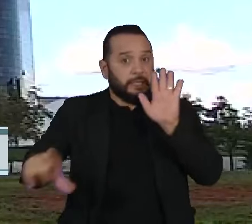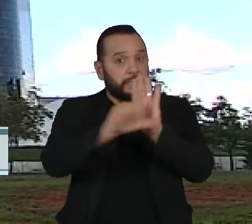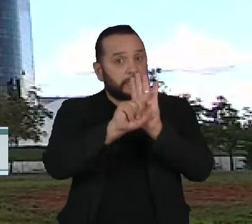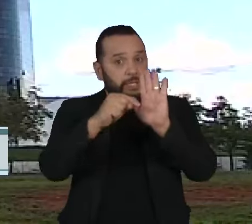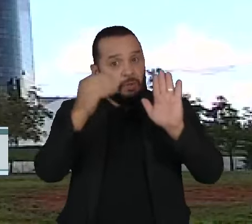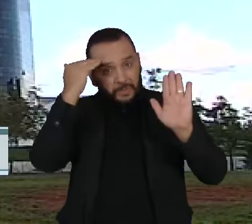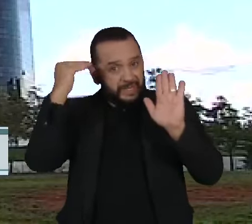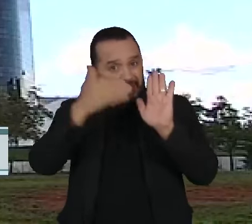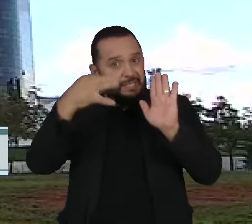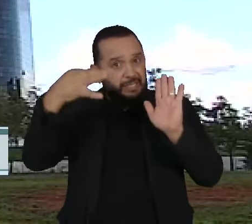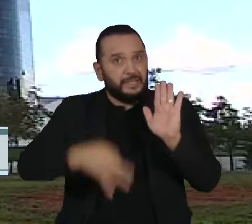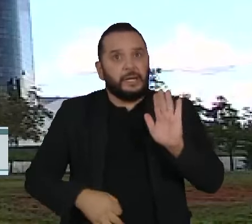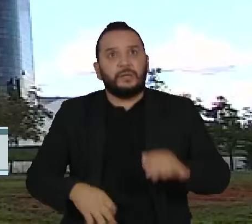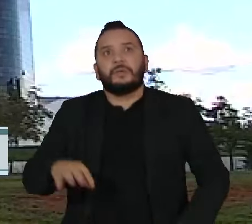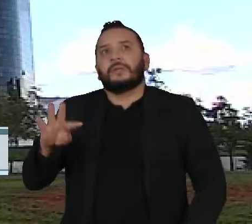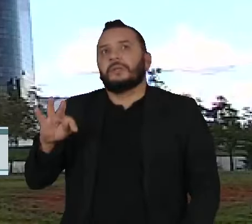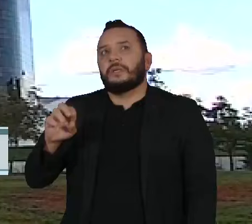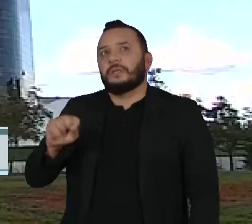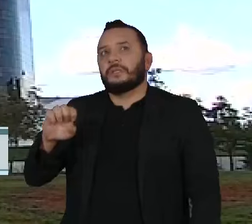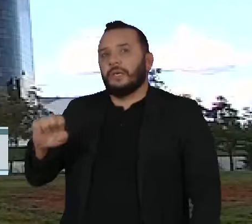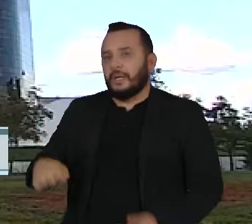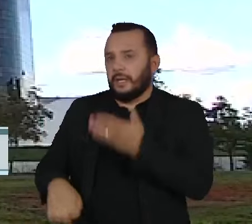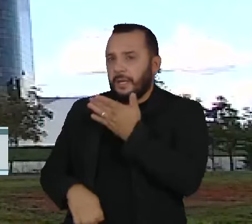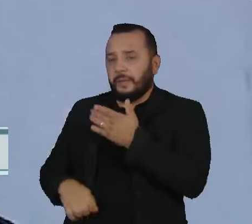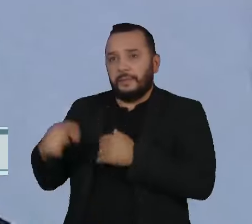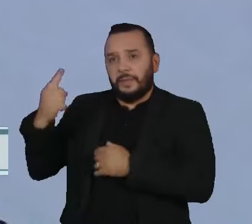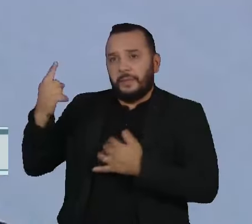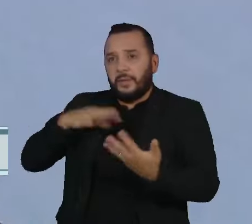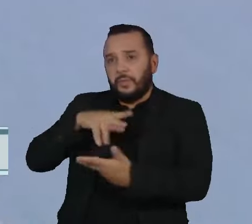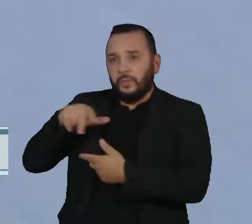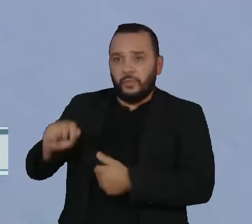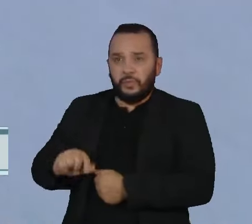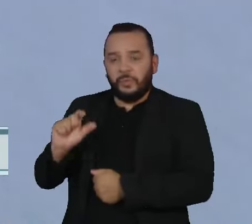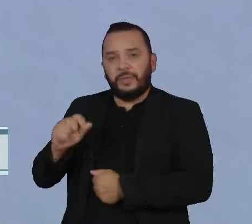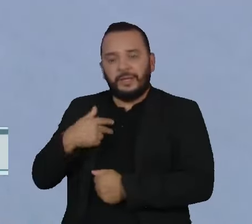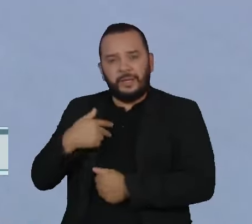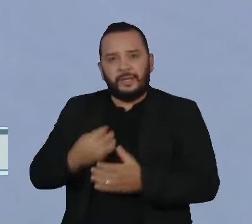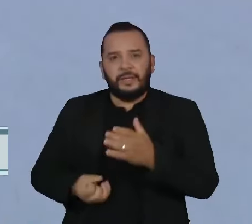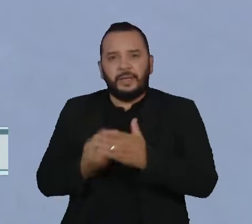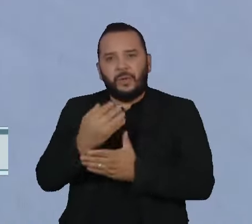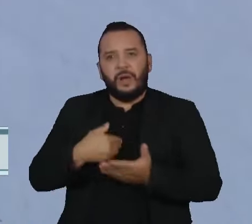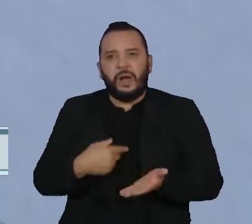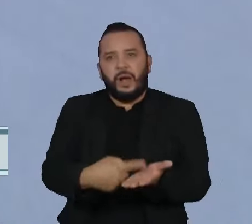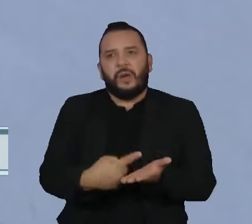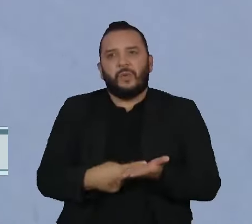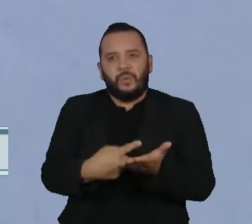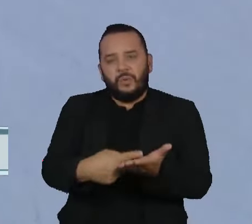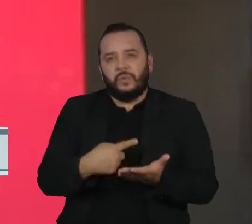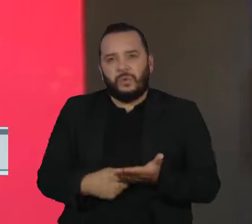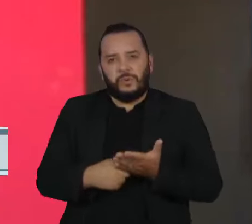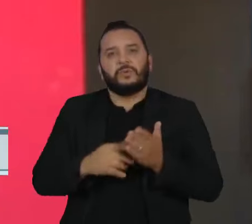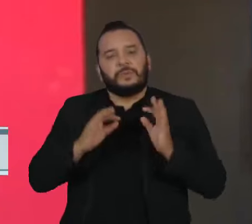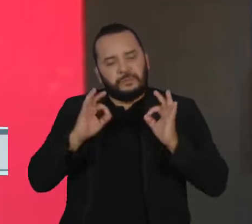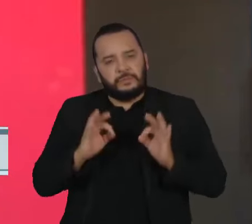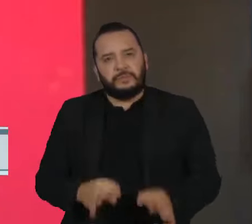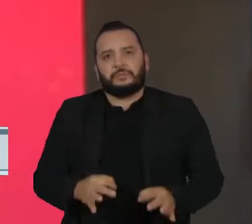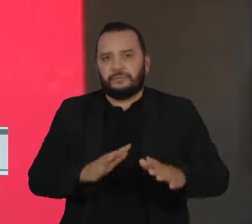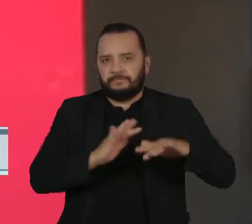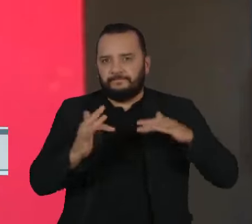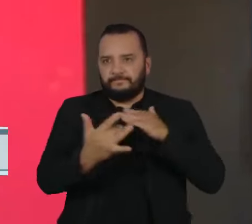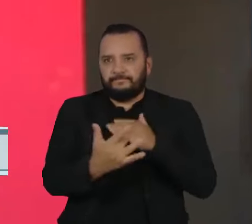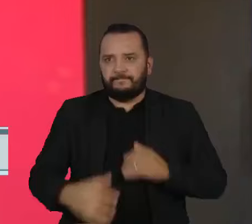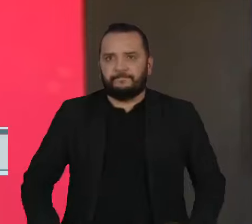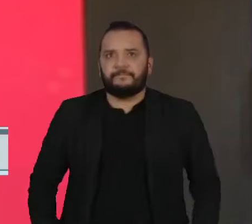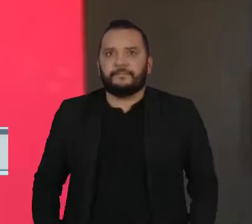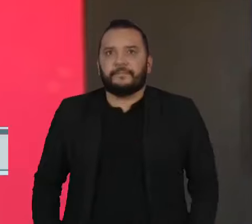o Tribunal Superior Eleitoral foi a primeira corte do mundo a realizar acordos formais com as redes sociais. Nas eleições